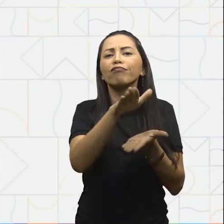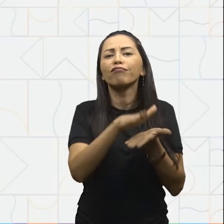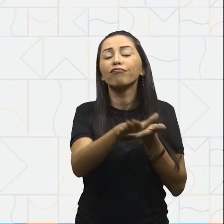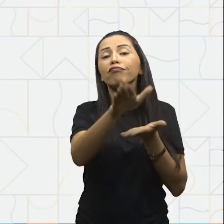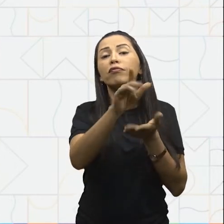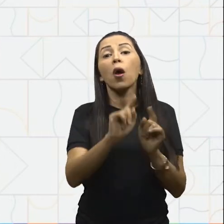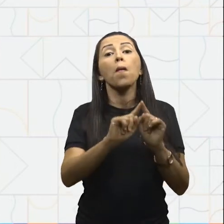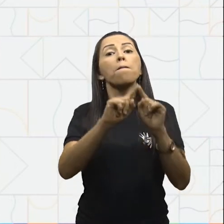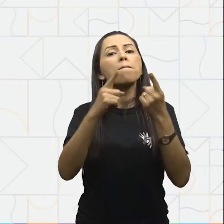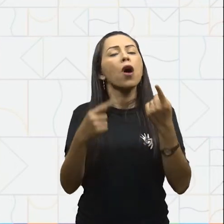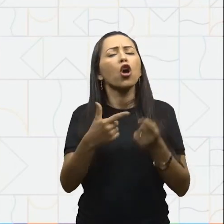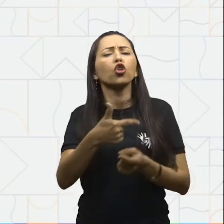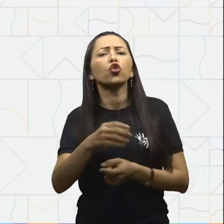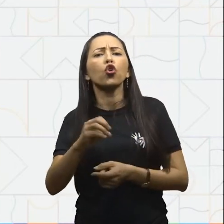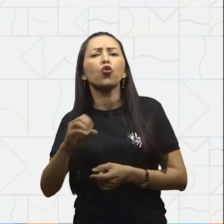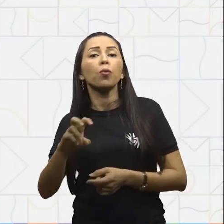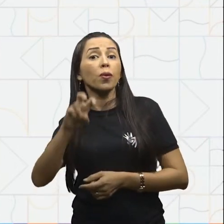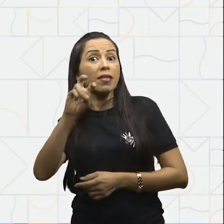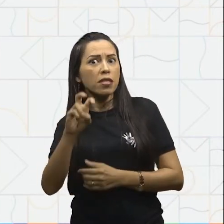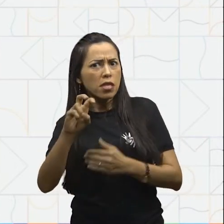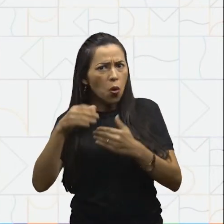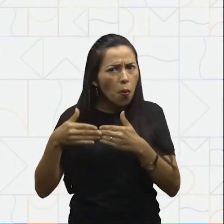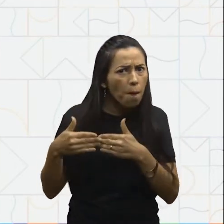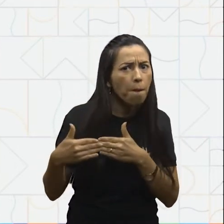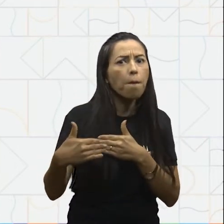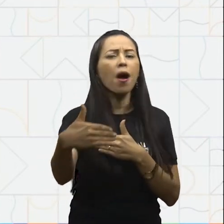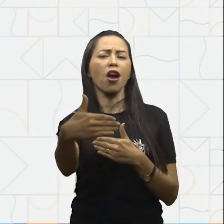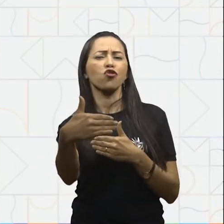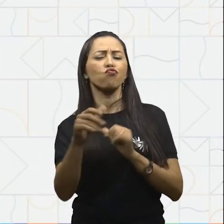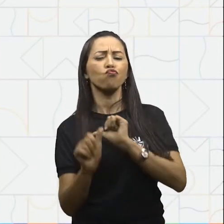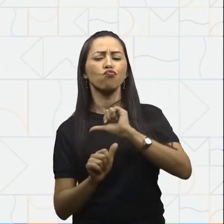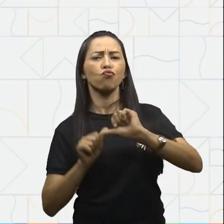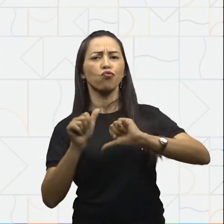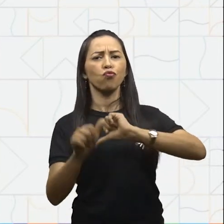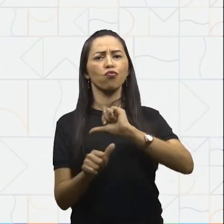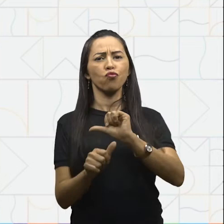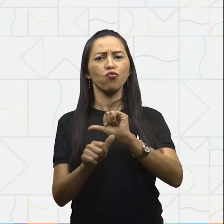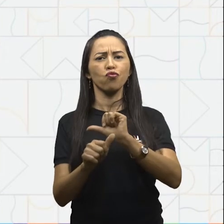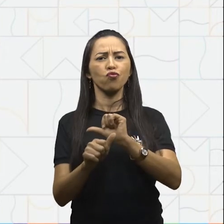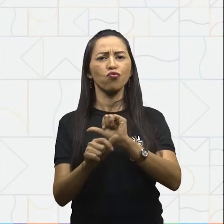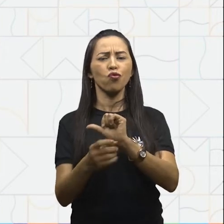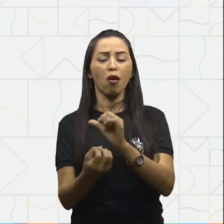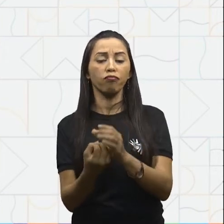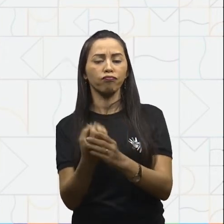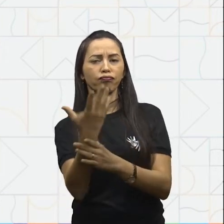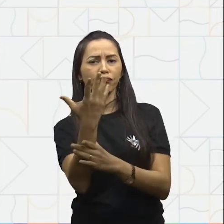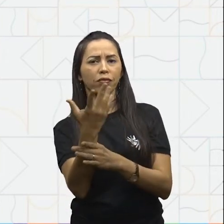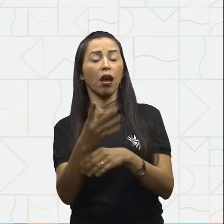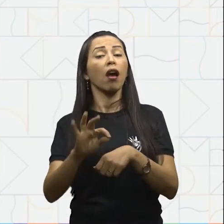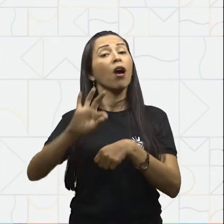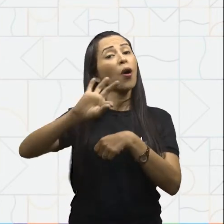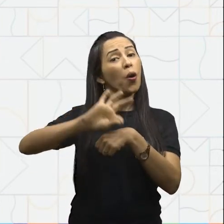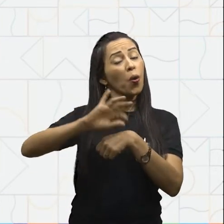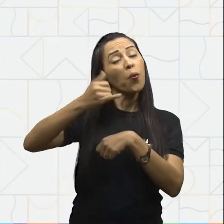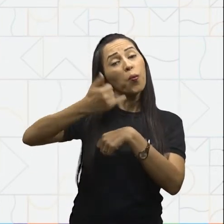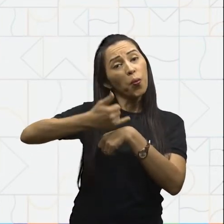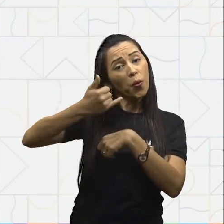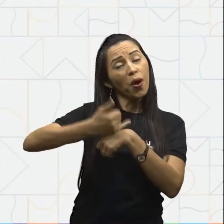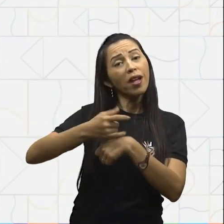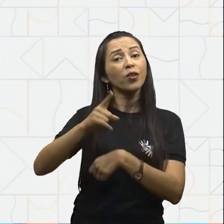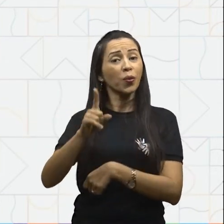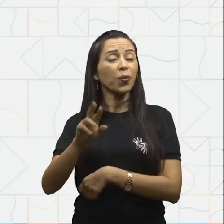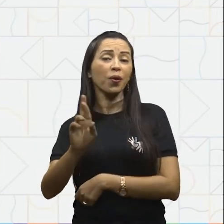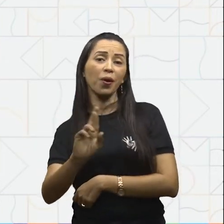Mas a partir de 2005 ele passou a ser confeccionado em moedas.